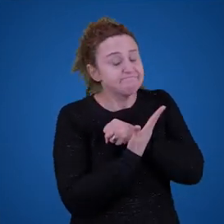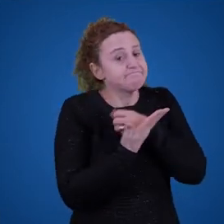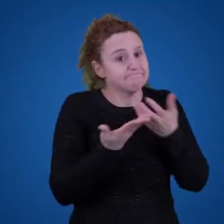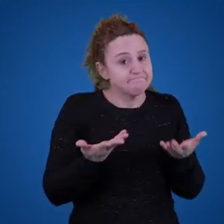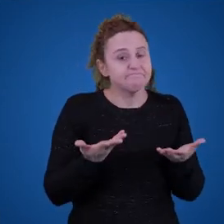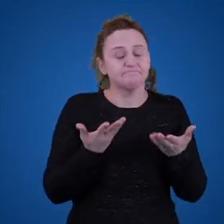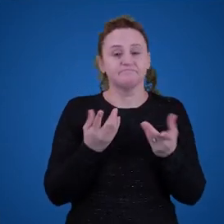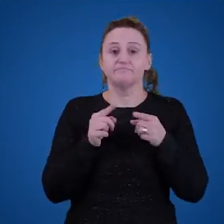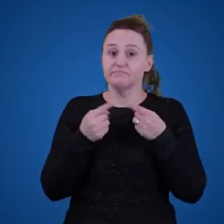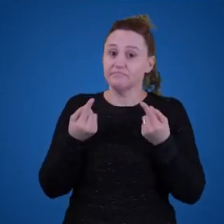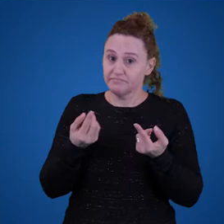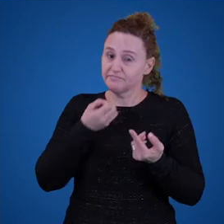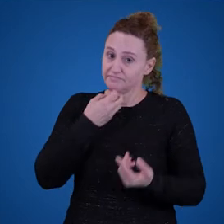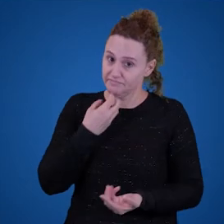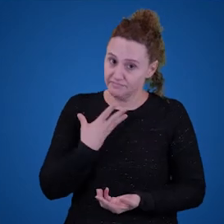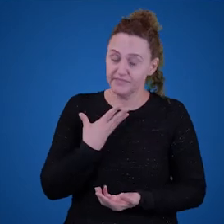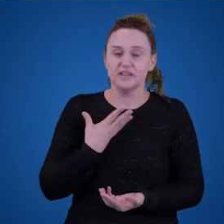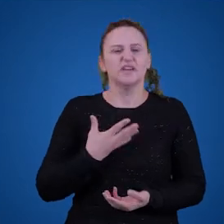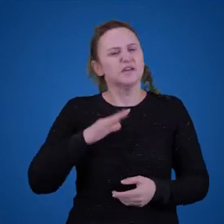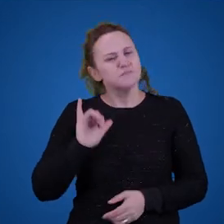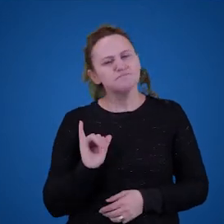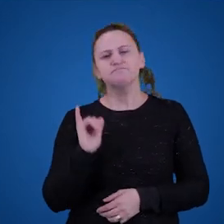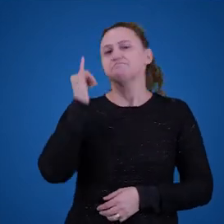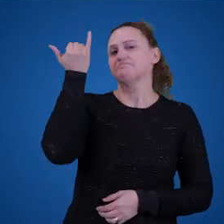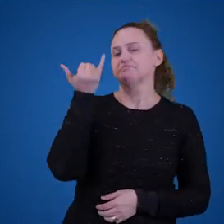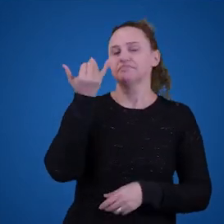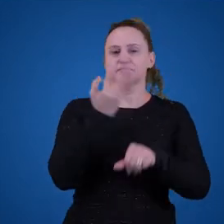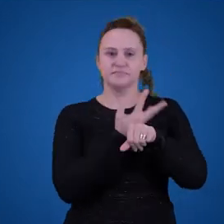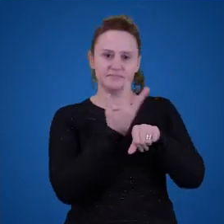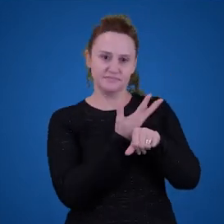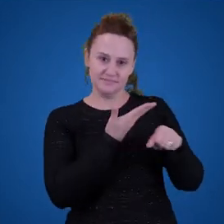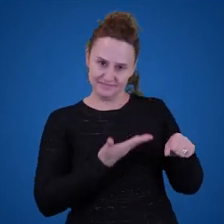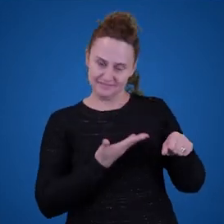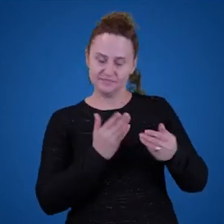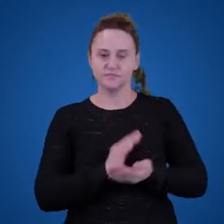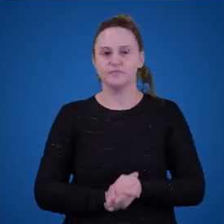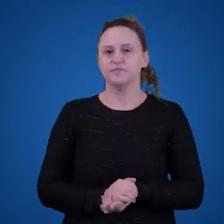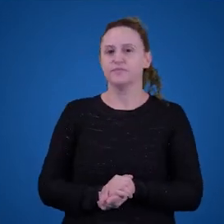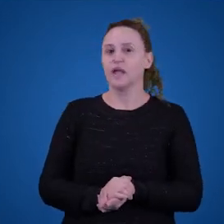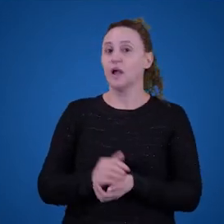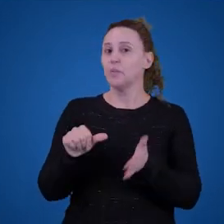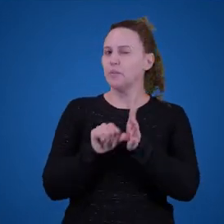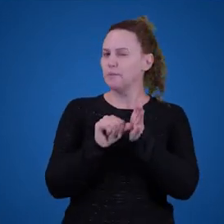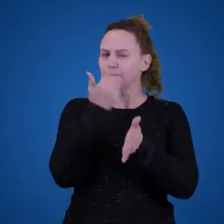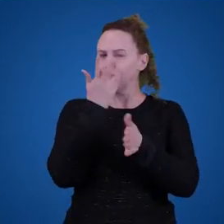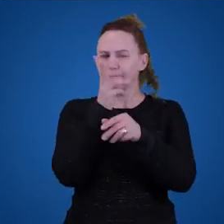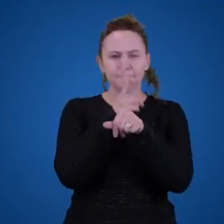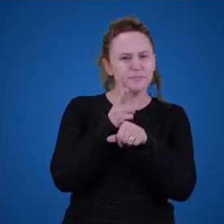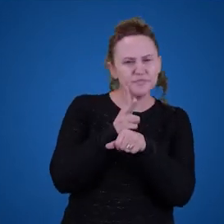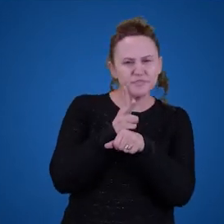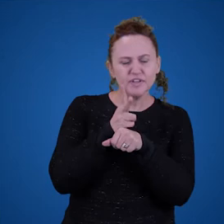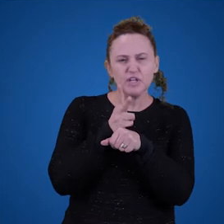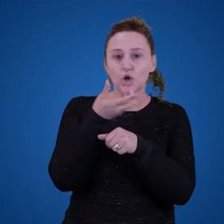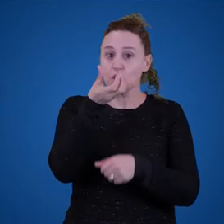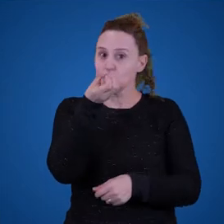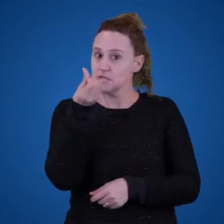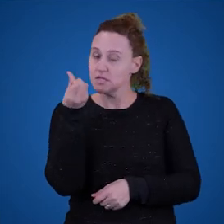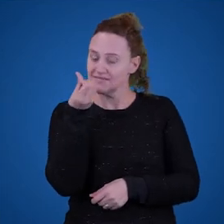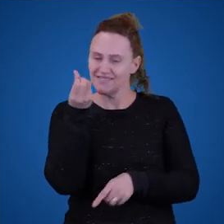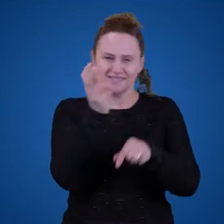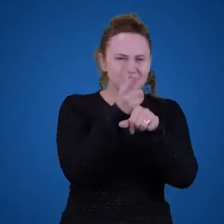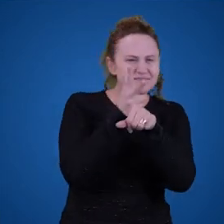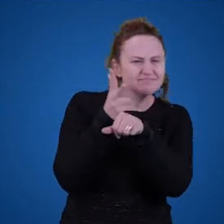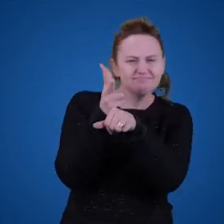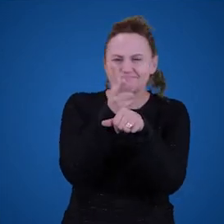e que vocês aproveitem a disciplina. Bem, esse é o primeiro vídeo de seis vídeos que nós vamos ter